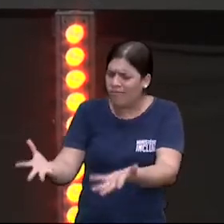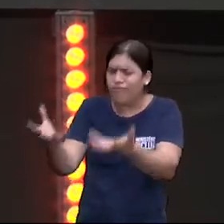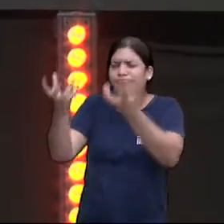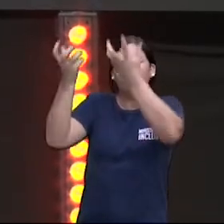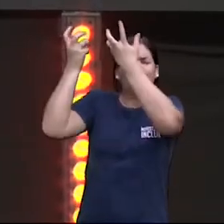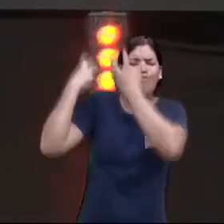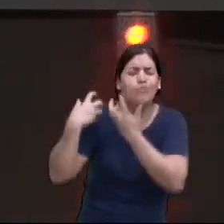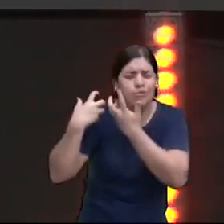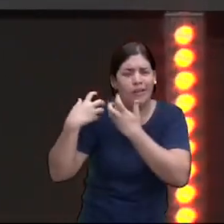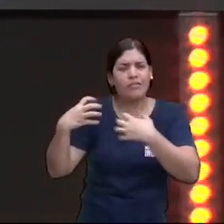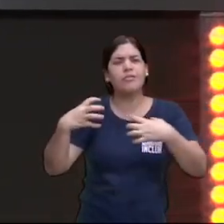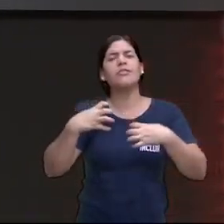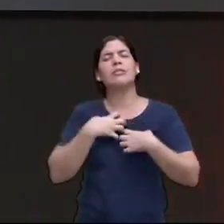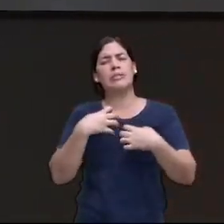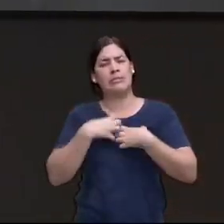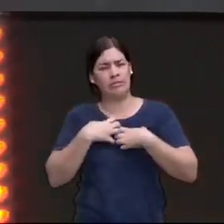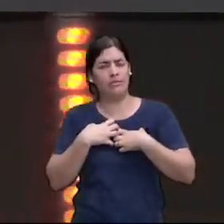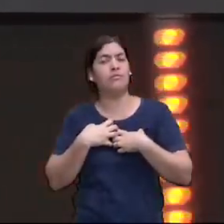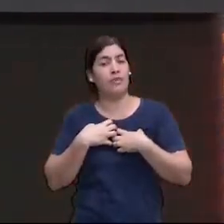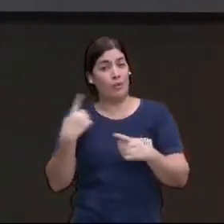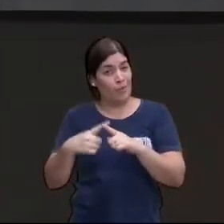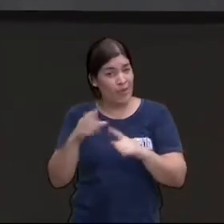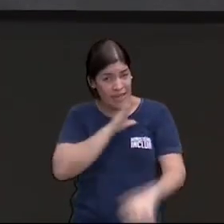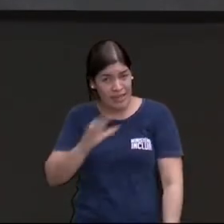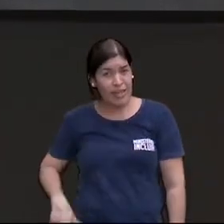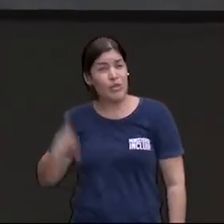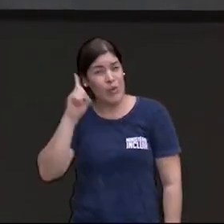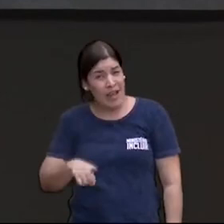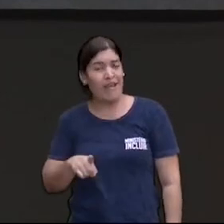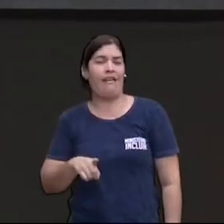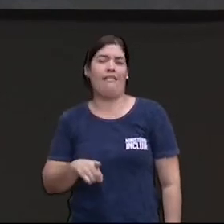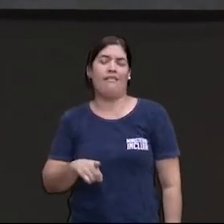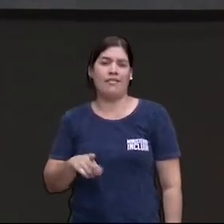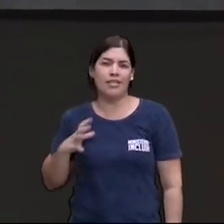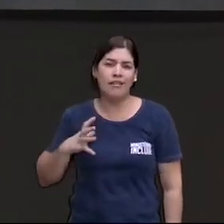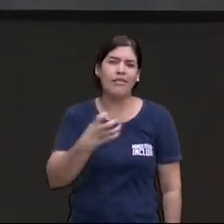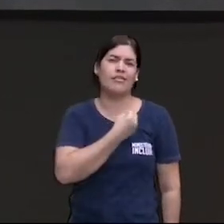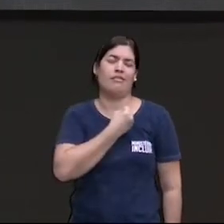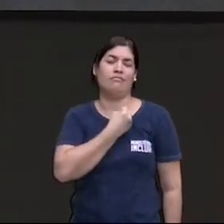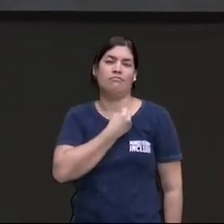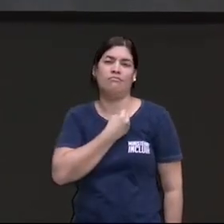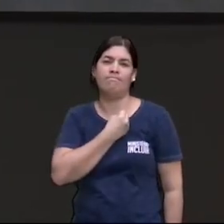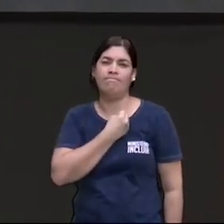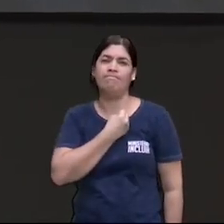Cristo porque Cristo é o seu salvo conduto para o pecado